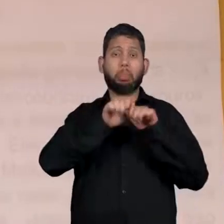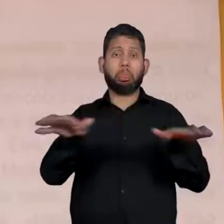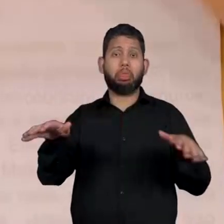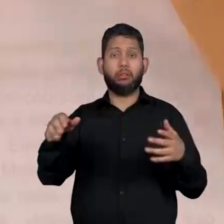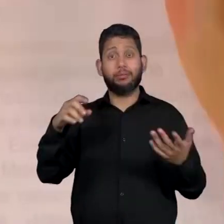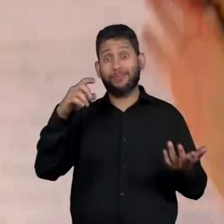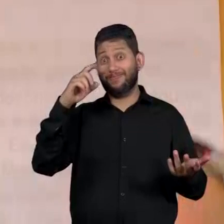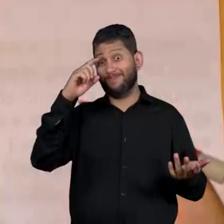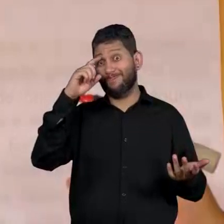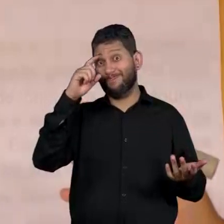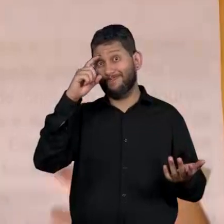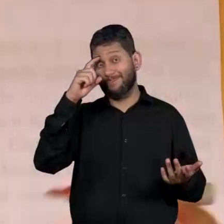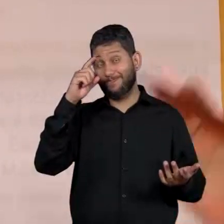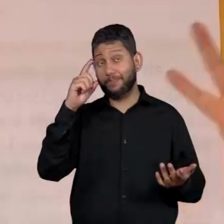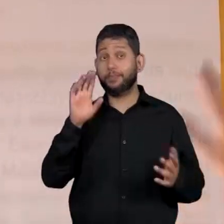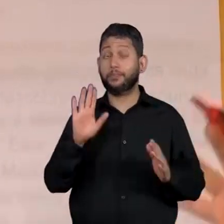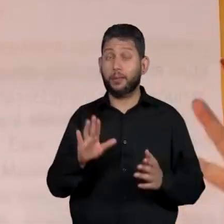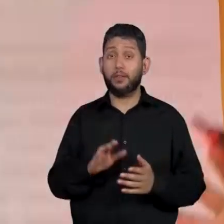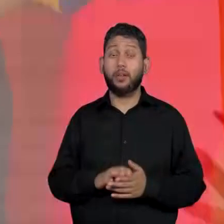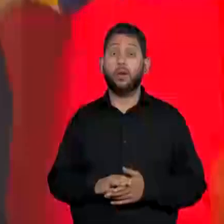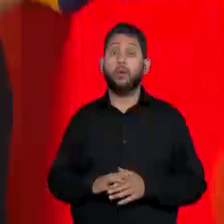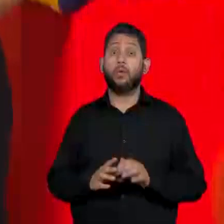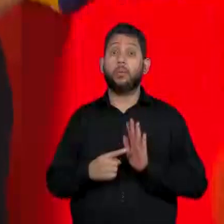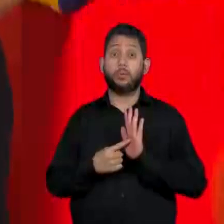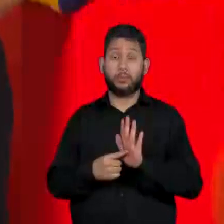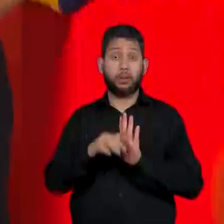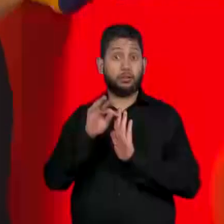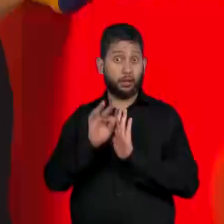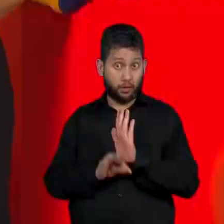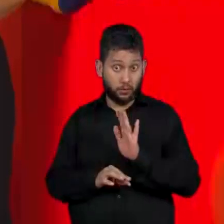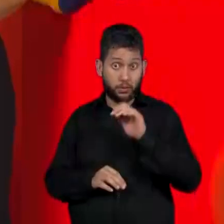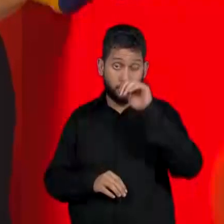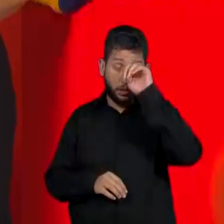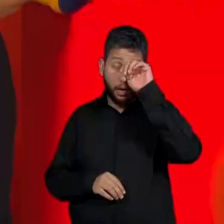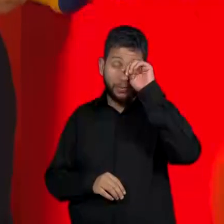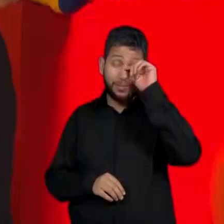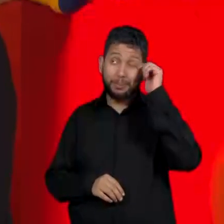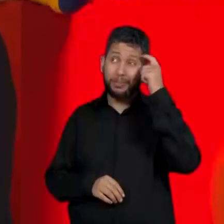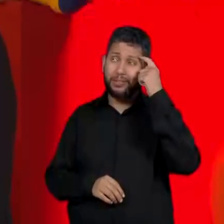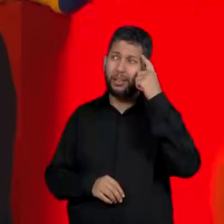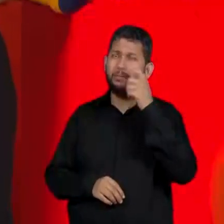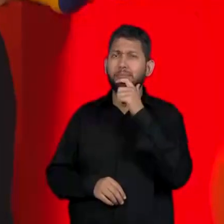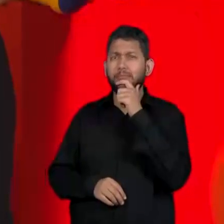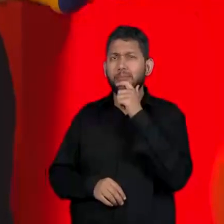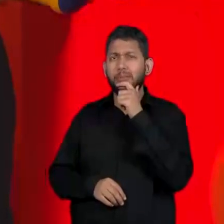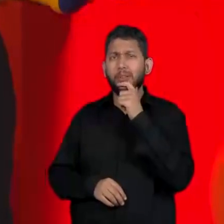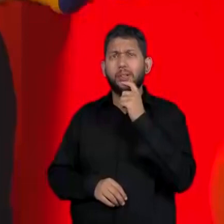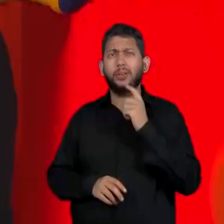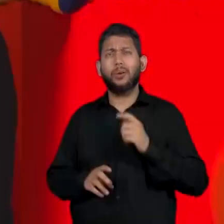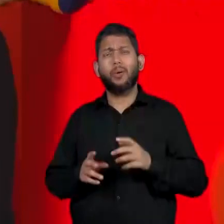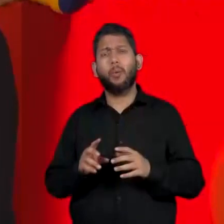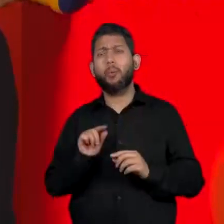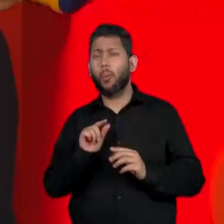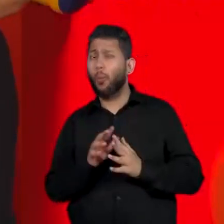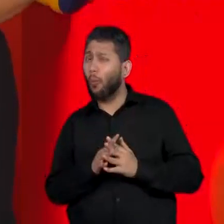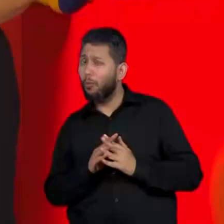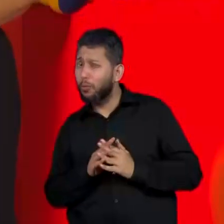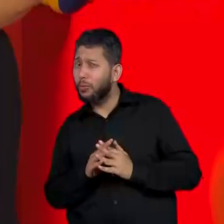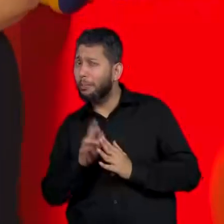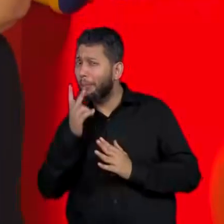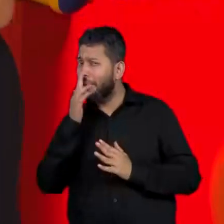Mas aí, eu vou mostrar um texto para vocês. Vocês vão falar assim, professora, isso ficou confuso.